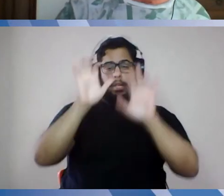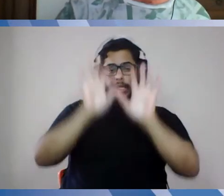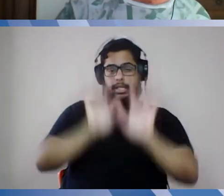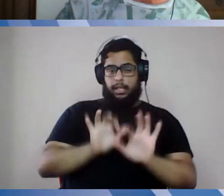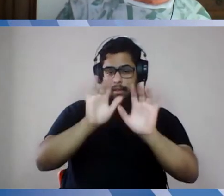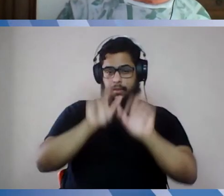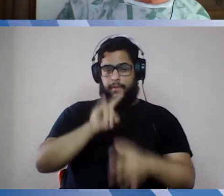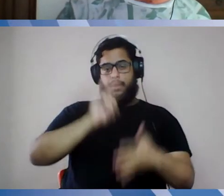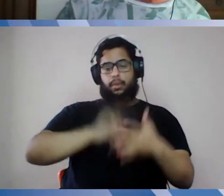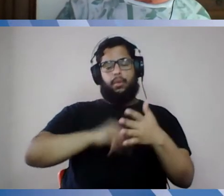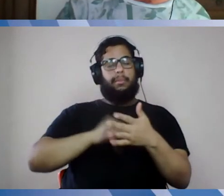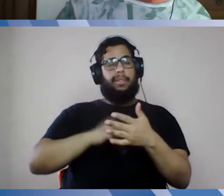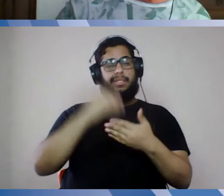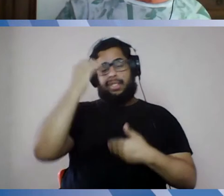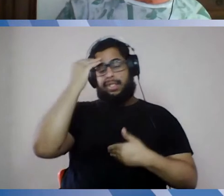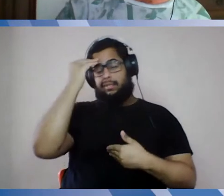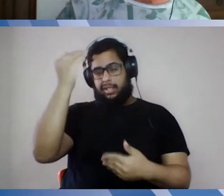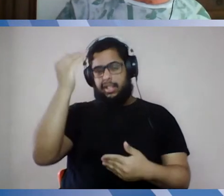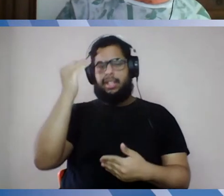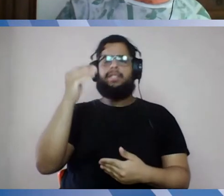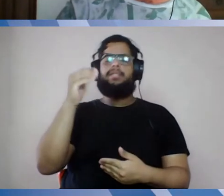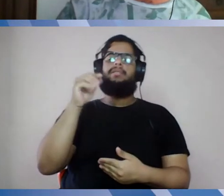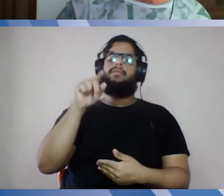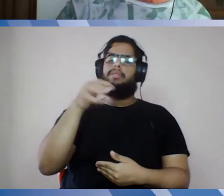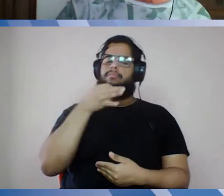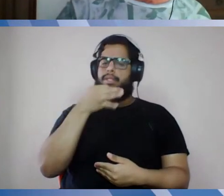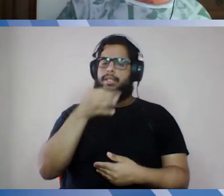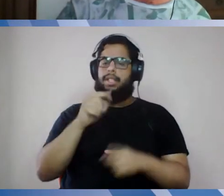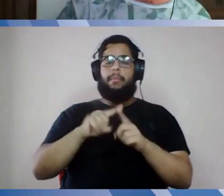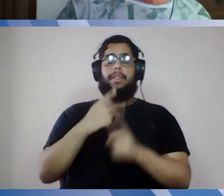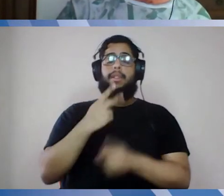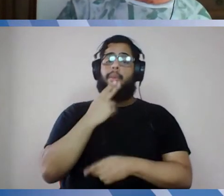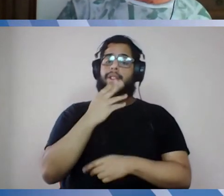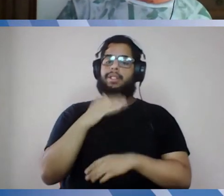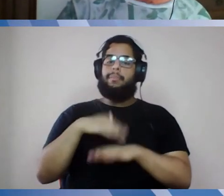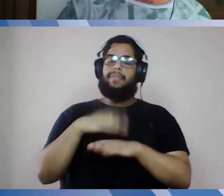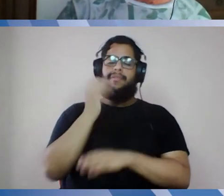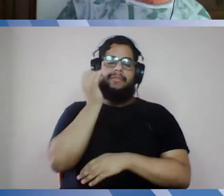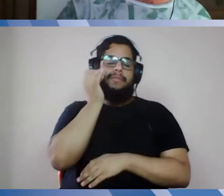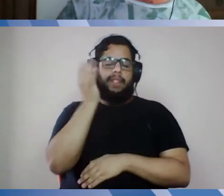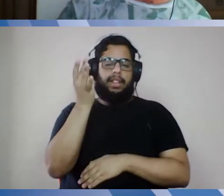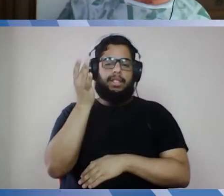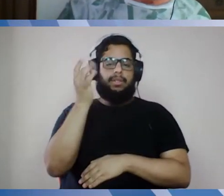contribuição, mas talvez seja mais fácil convir a ideia do que exatamente